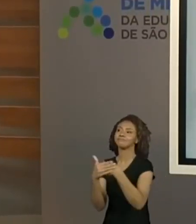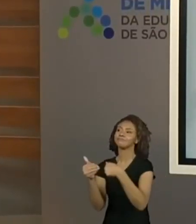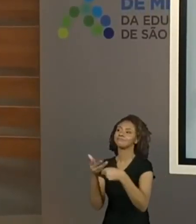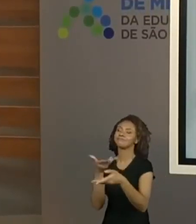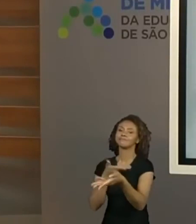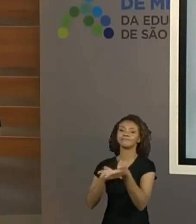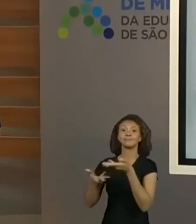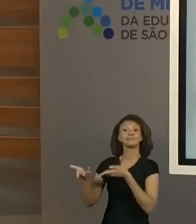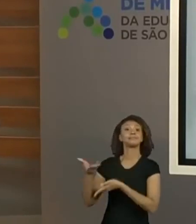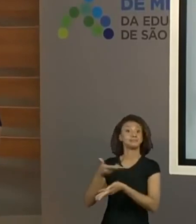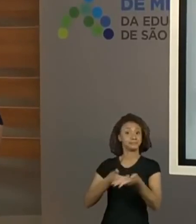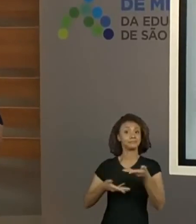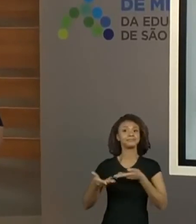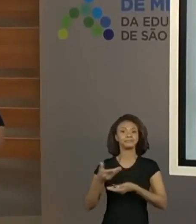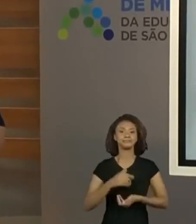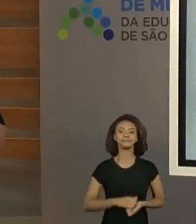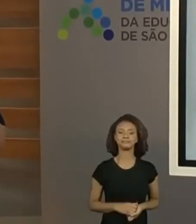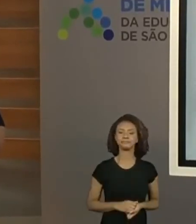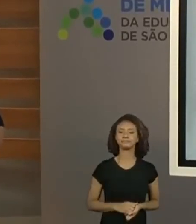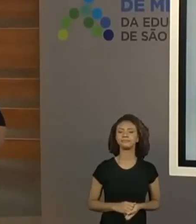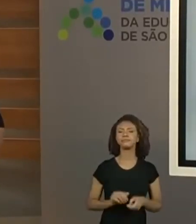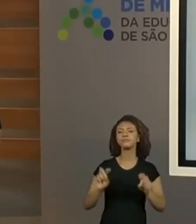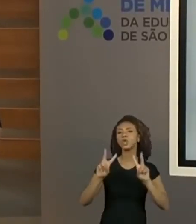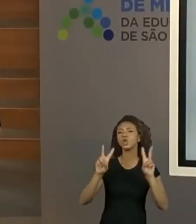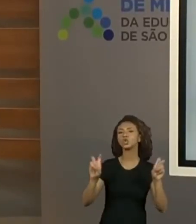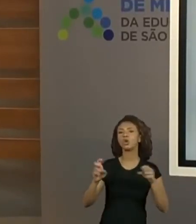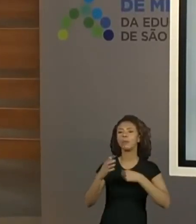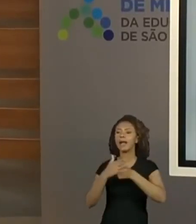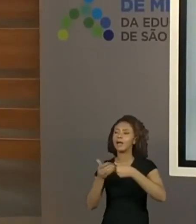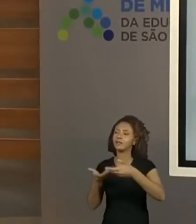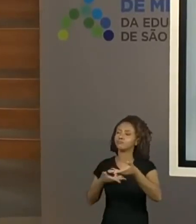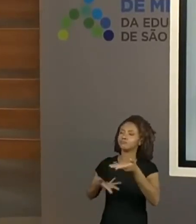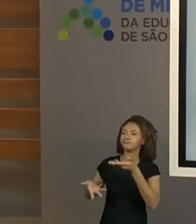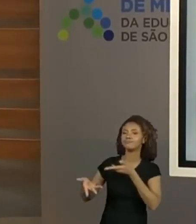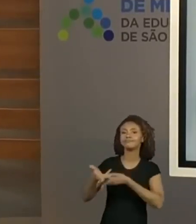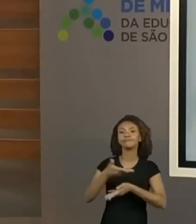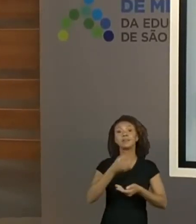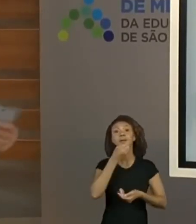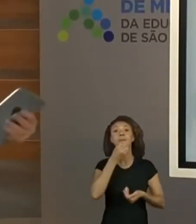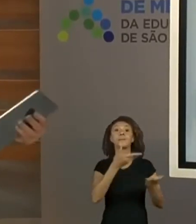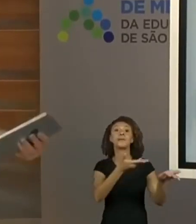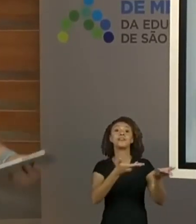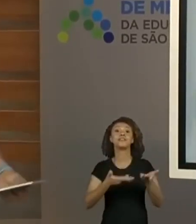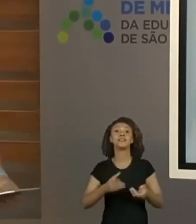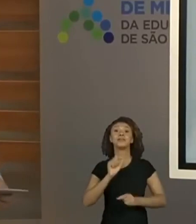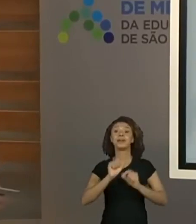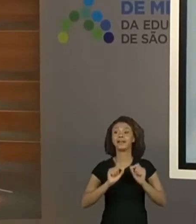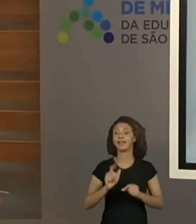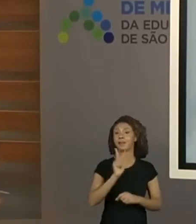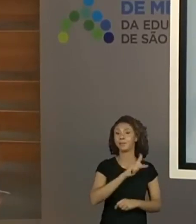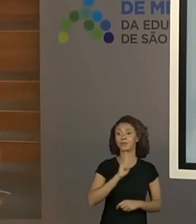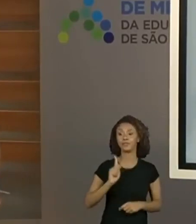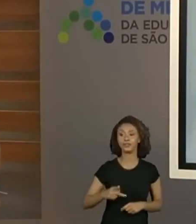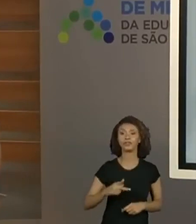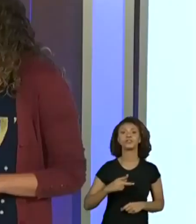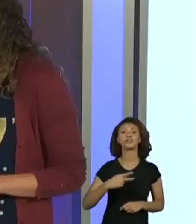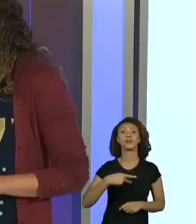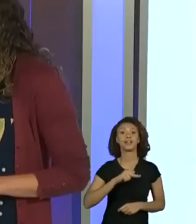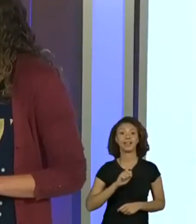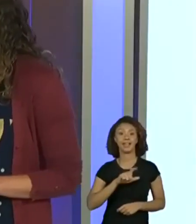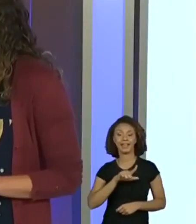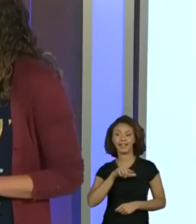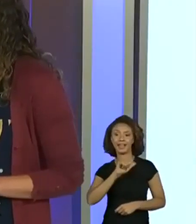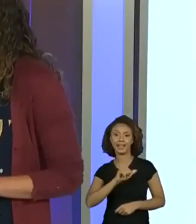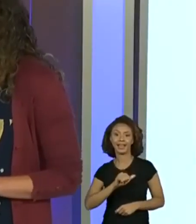gosta de receber. E falando em doar, em carinho, vamos dar as boas-vindas e agradecer a professora Kelly por estar aqui conosco novamente, professora.